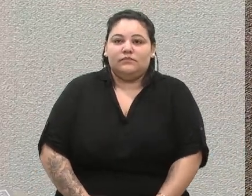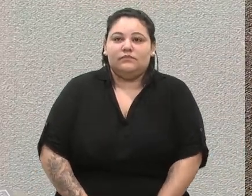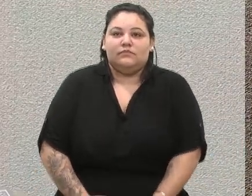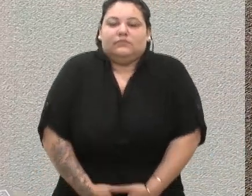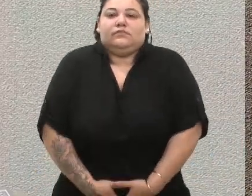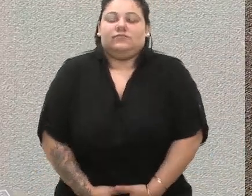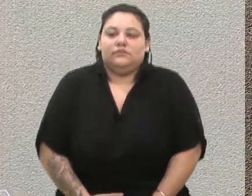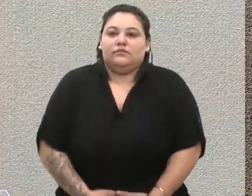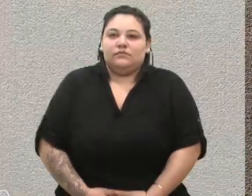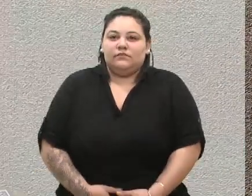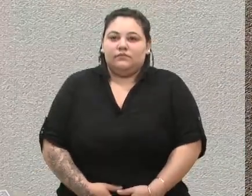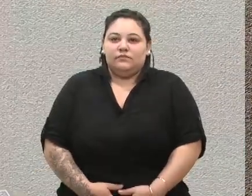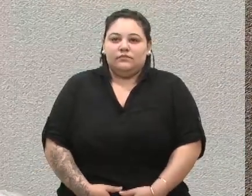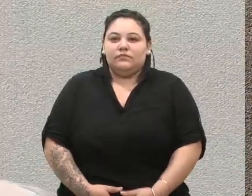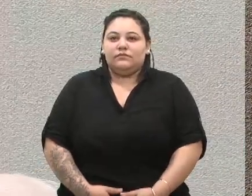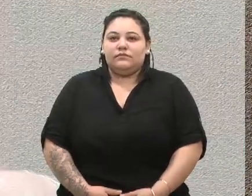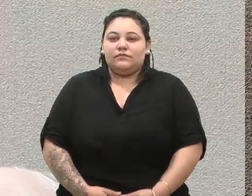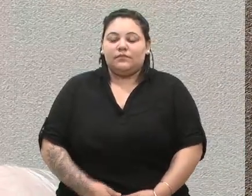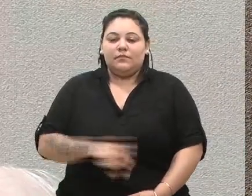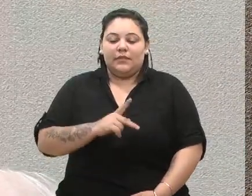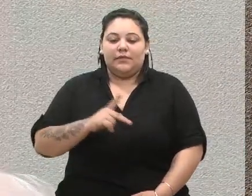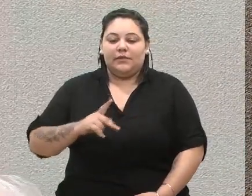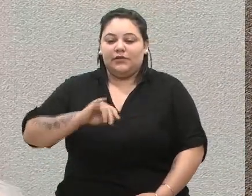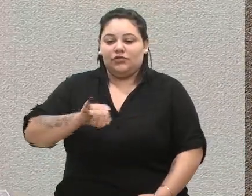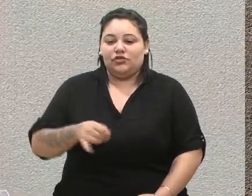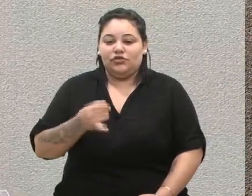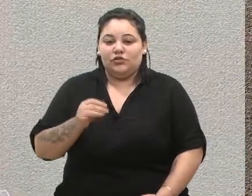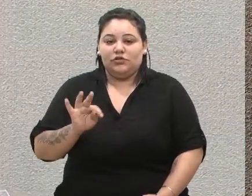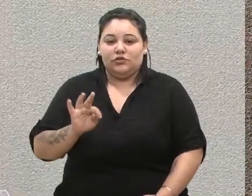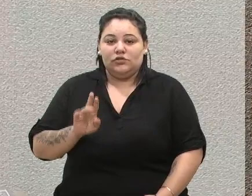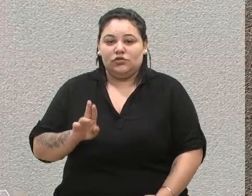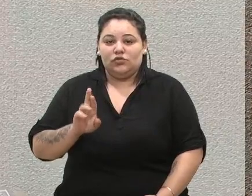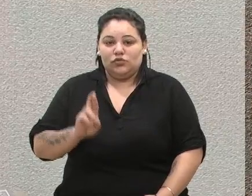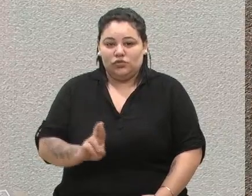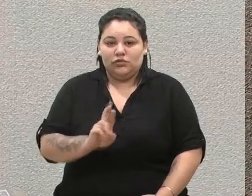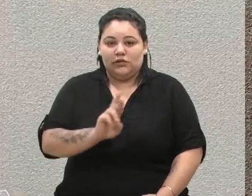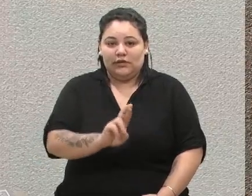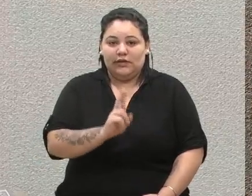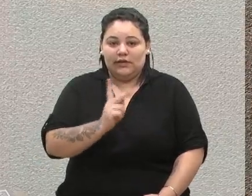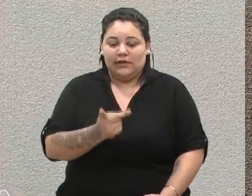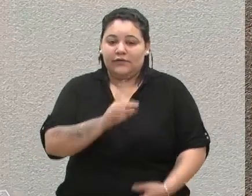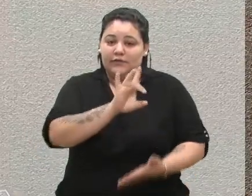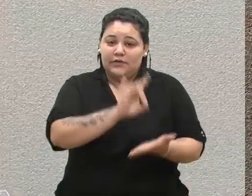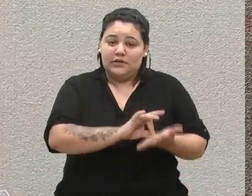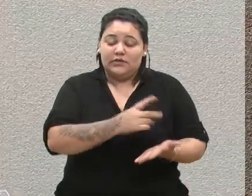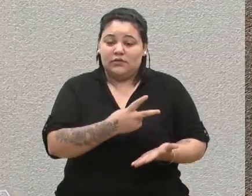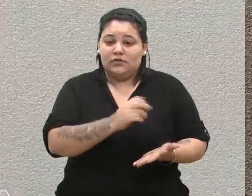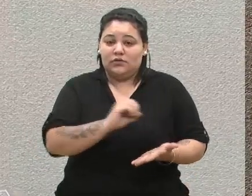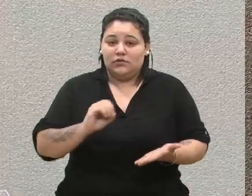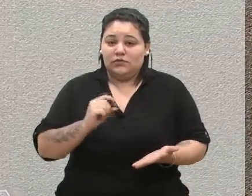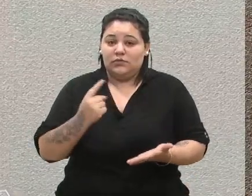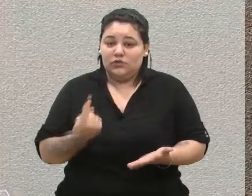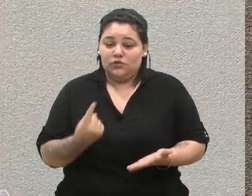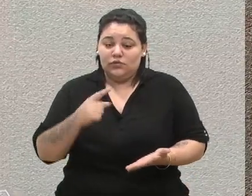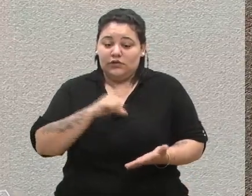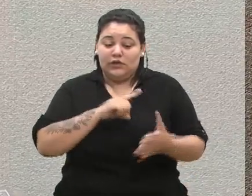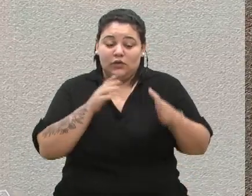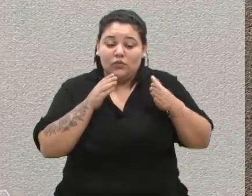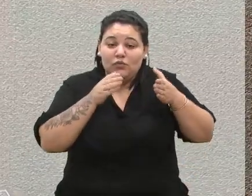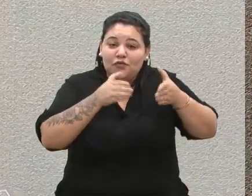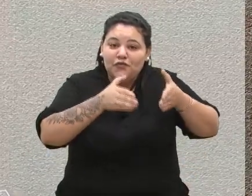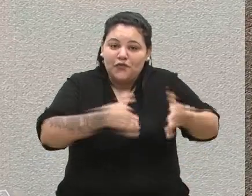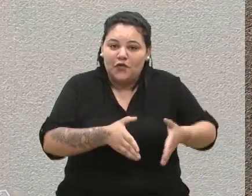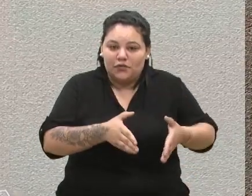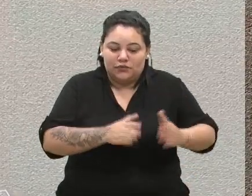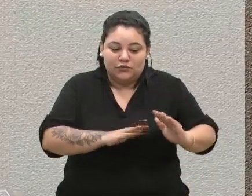O PPGTUR-RH foi implantado em 2001 e tem como área de concentração o